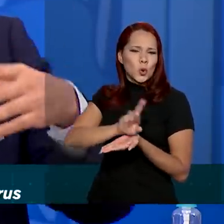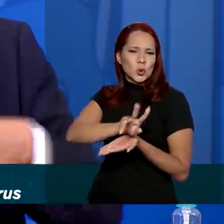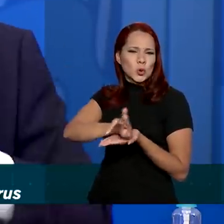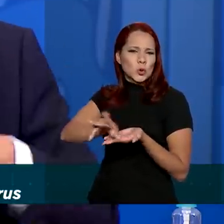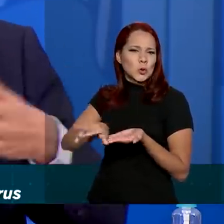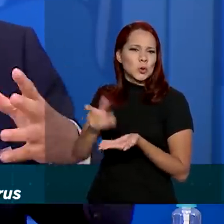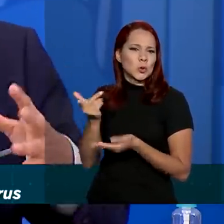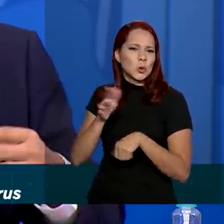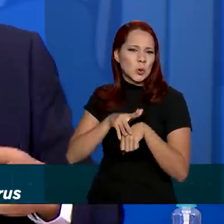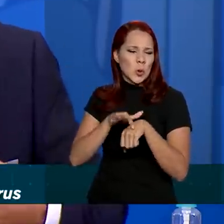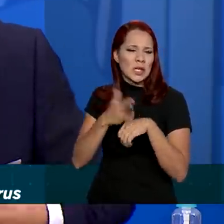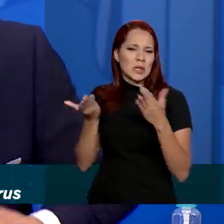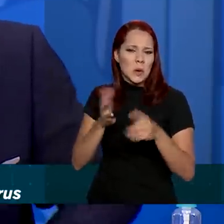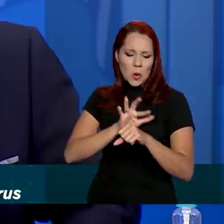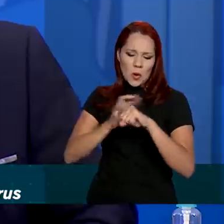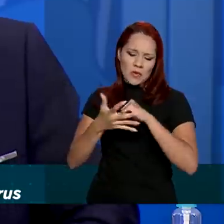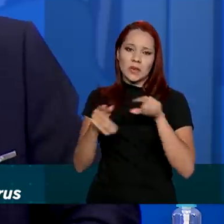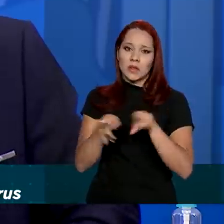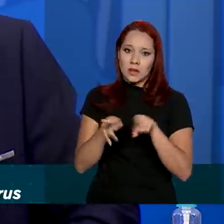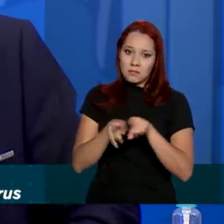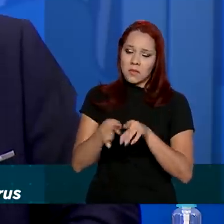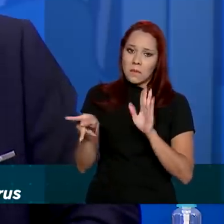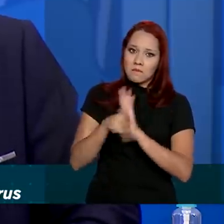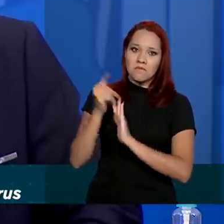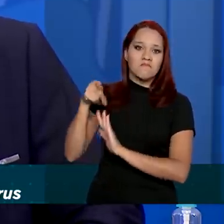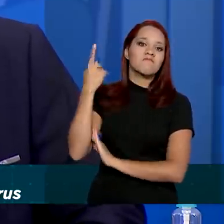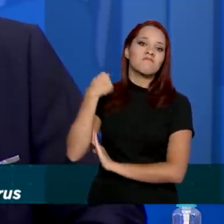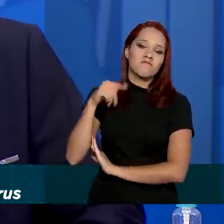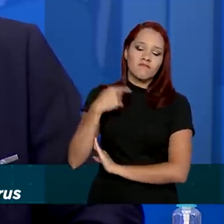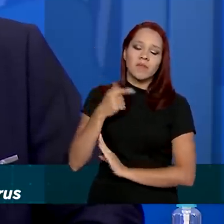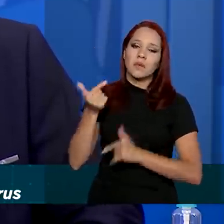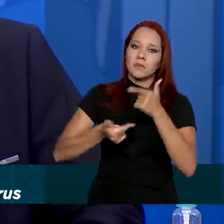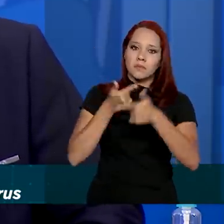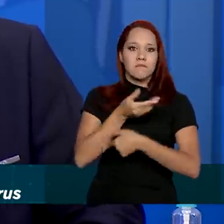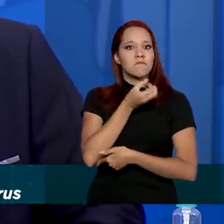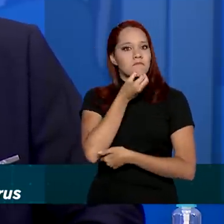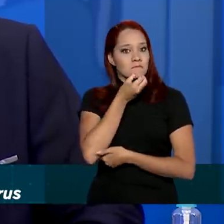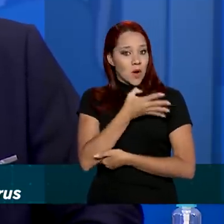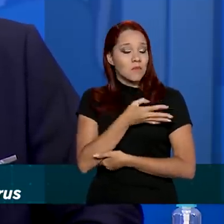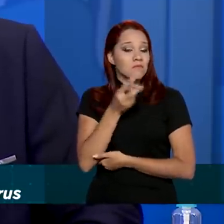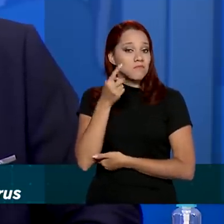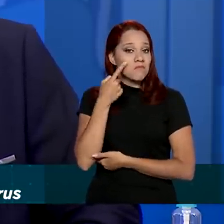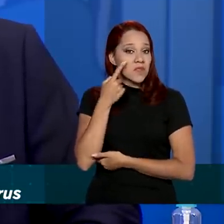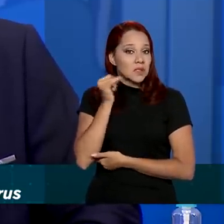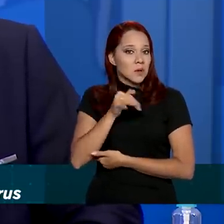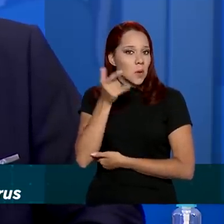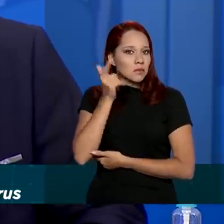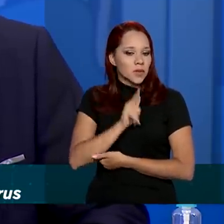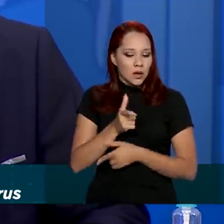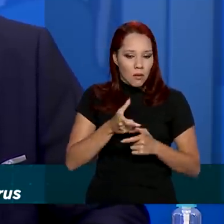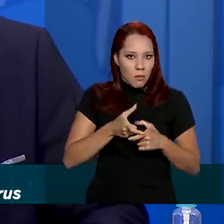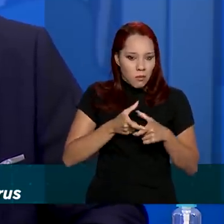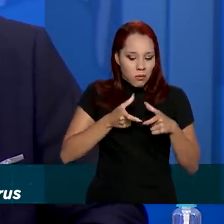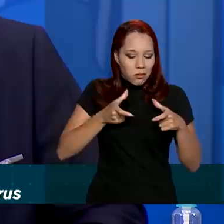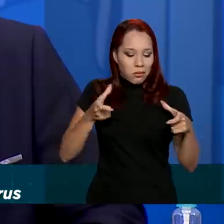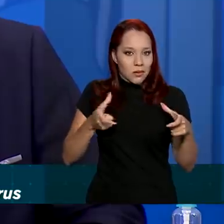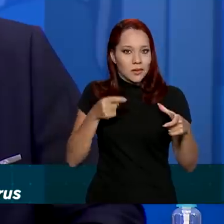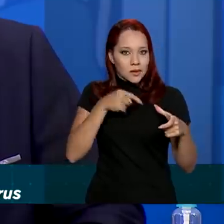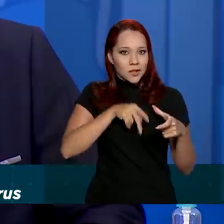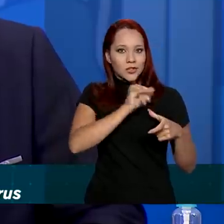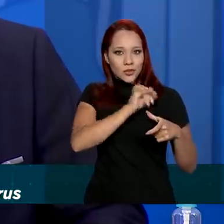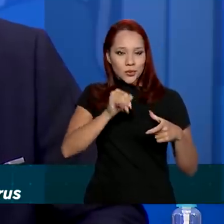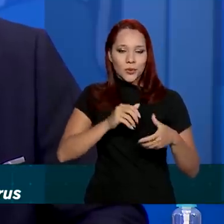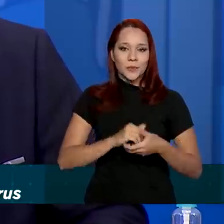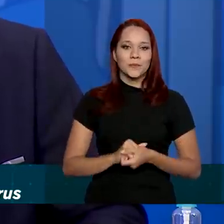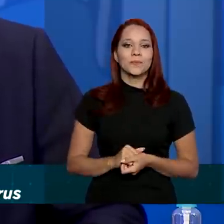zika, agora o Covid, e assim por diante, que tem um trabalho muito bom nisso, às vezes a gente consegue ampliar essas coisas. Aí, outro